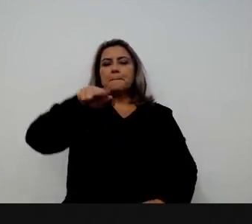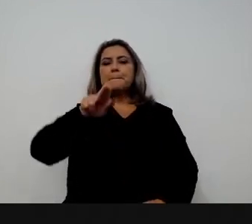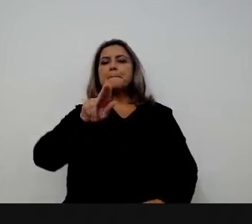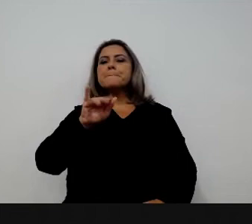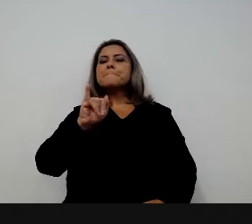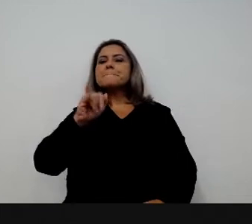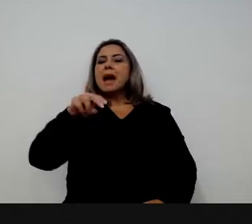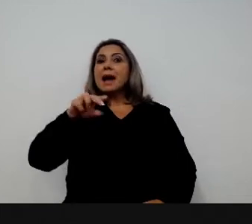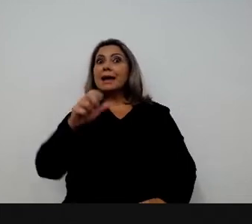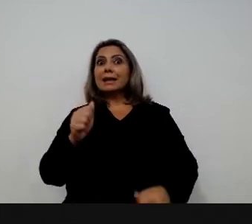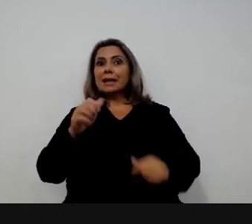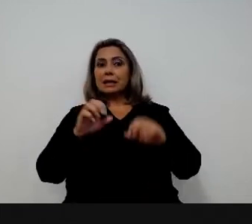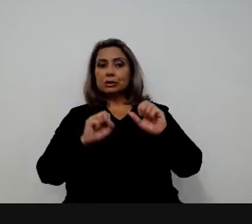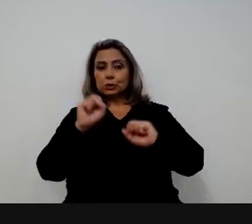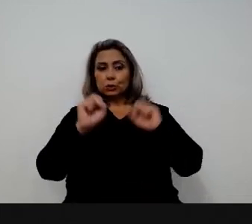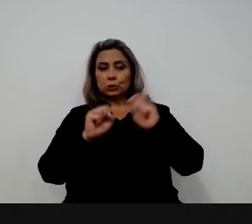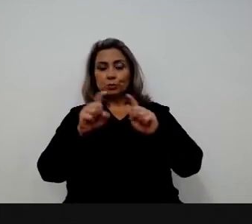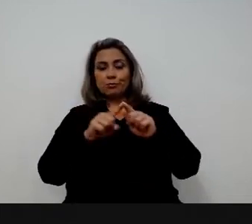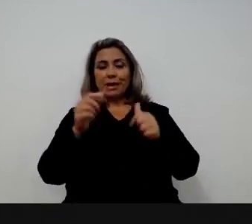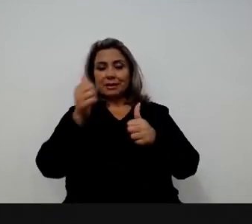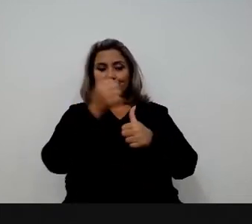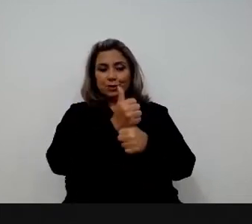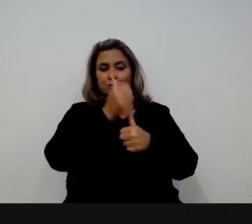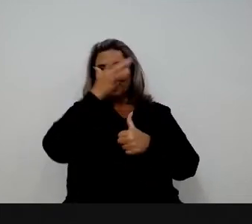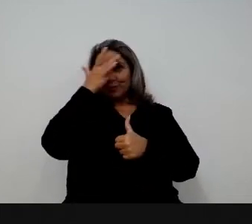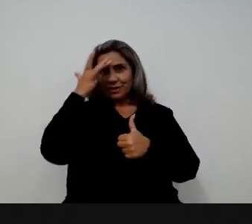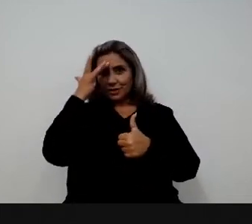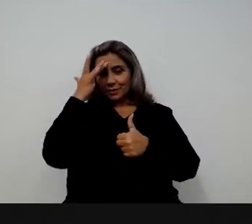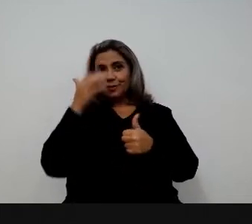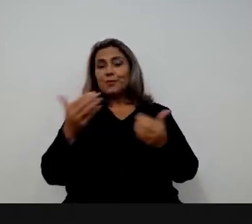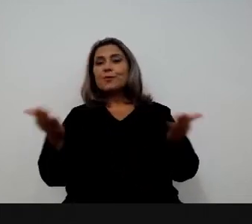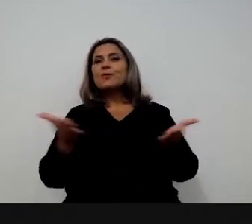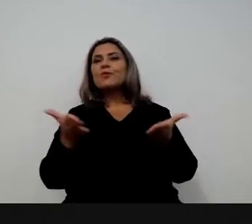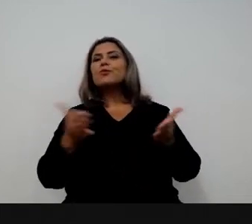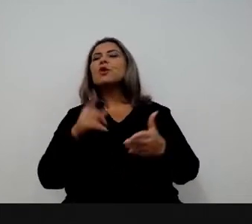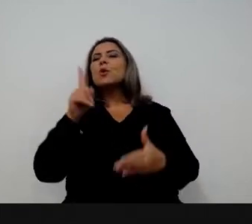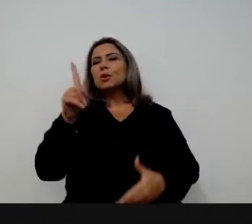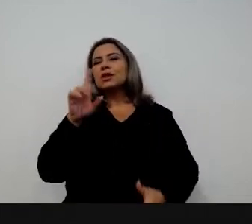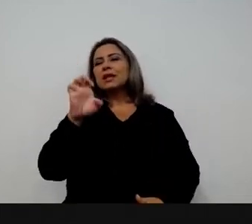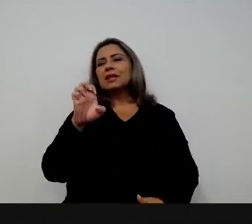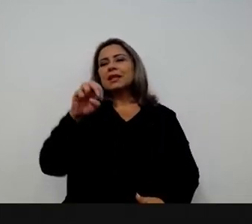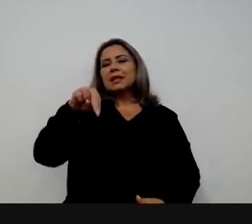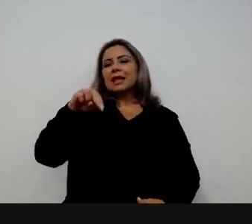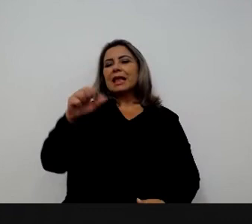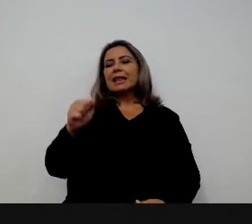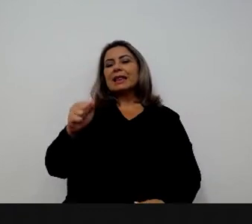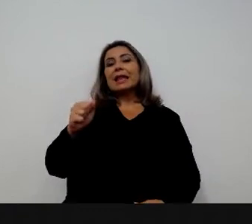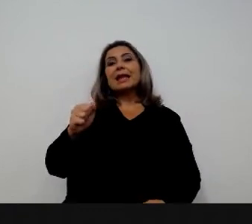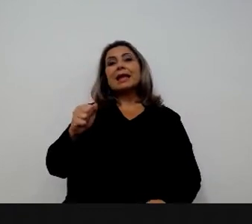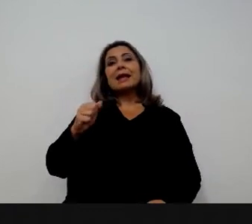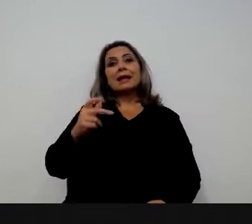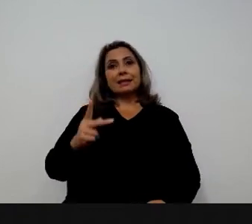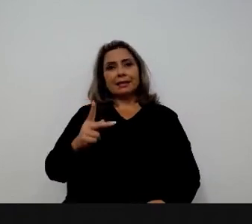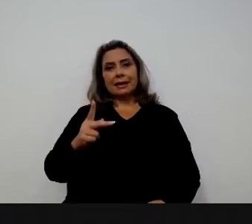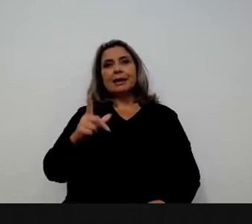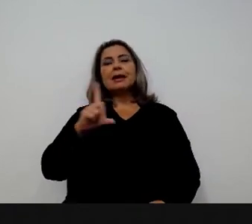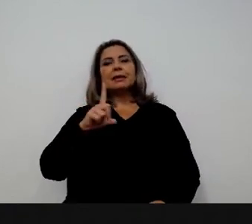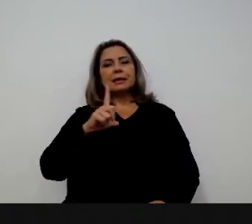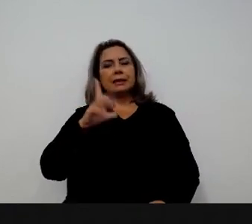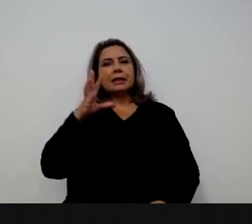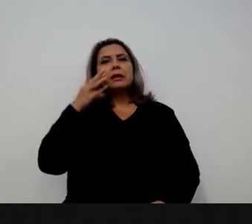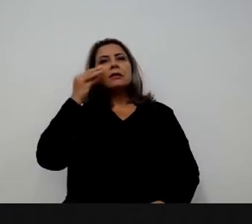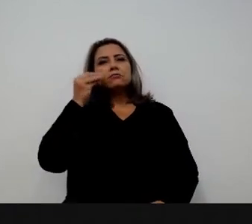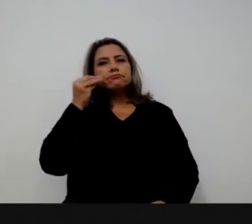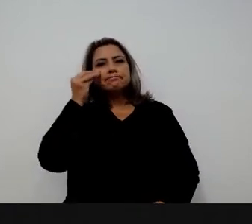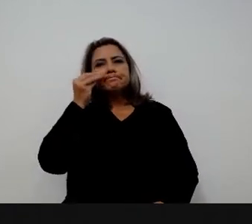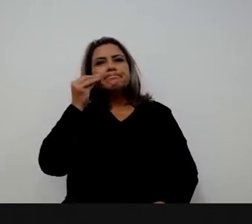para a sociedade. Hoje, na Enap, a gente tem experimentado, além de oferecer